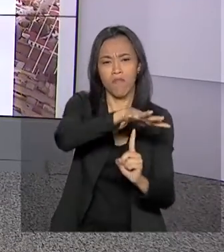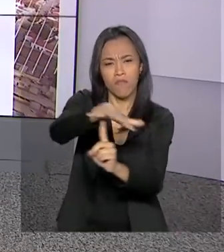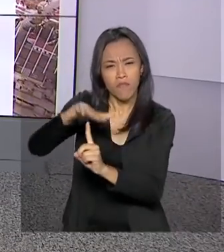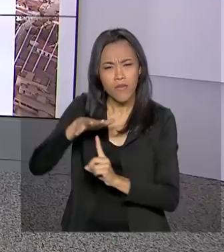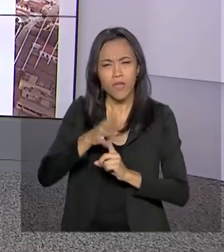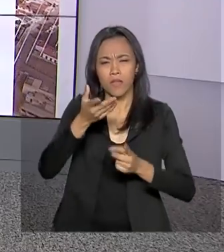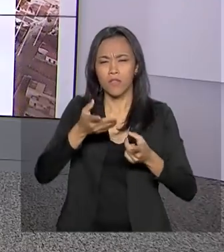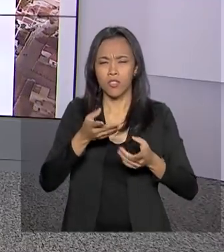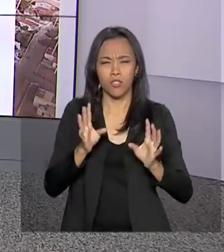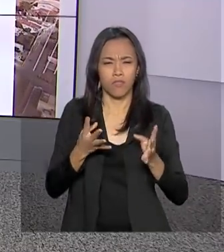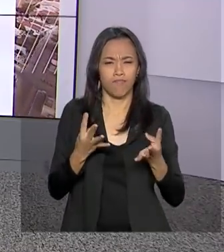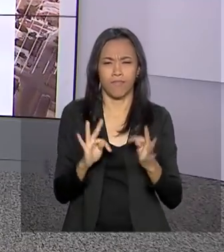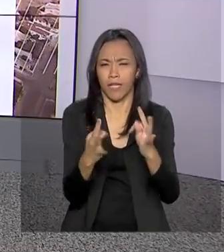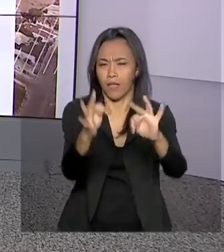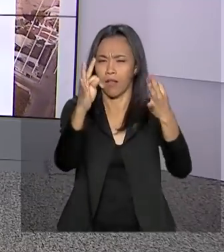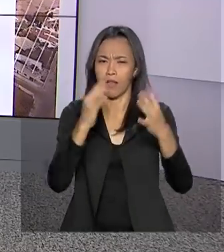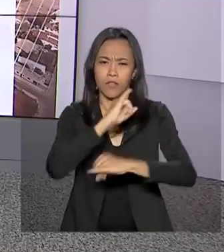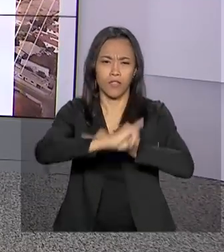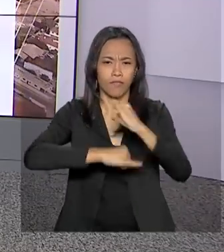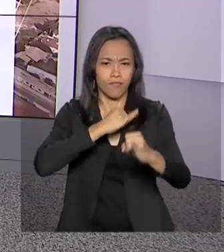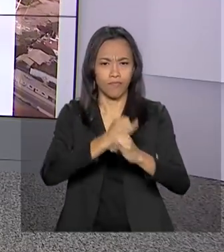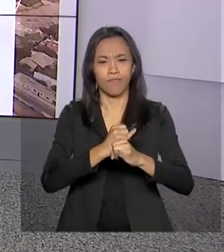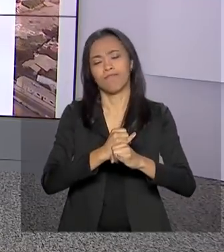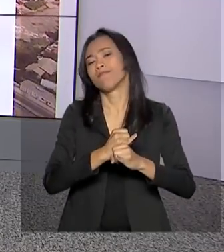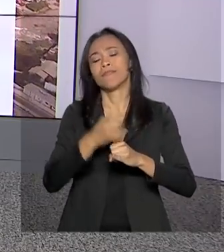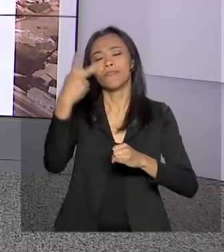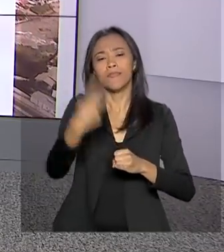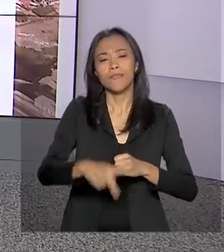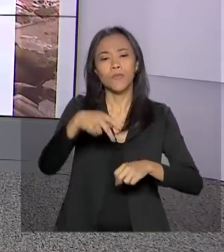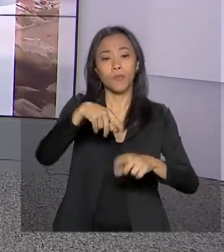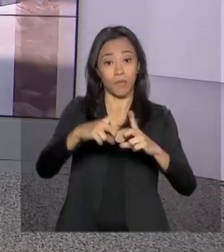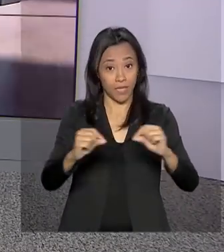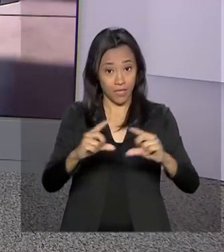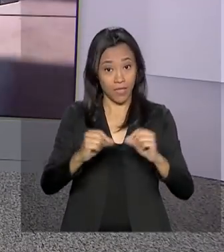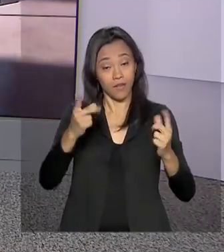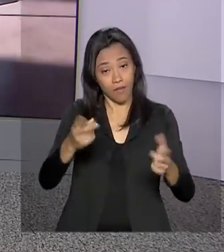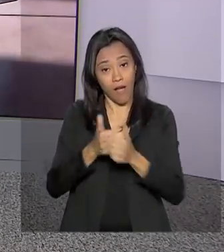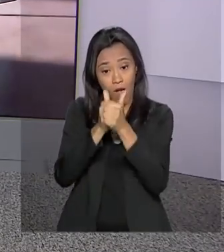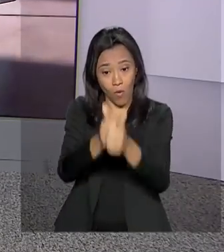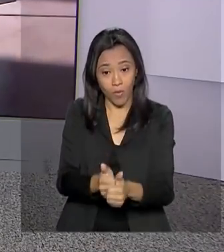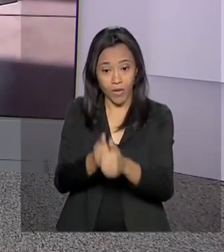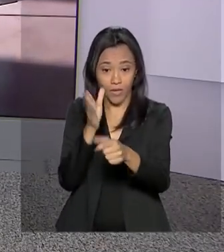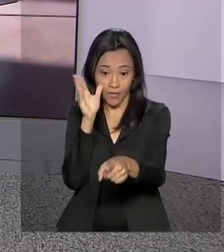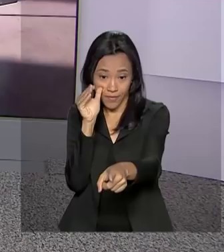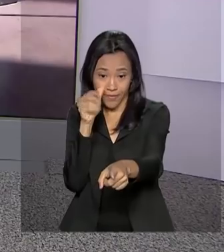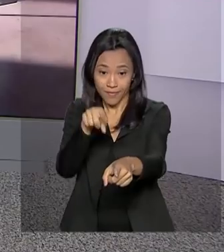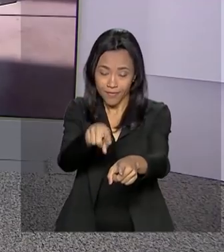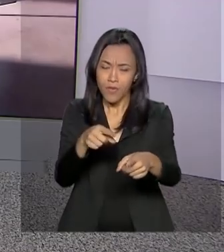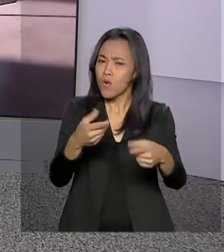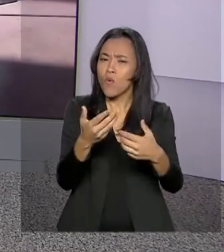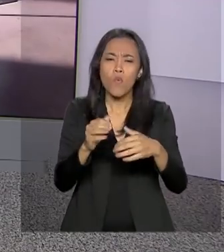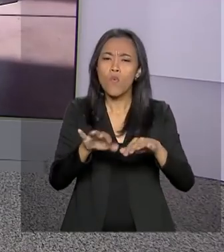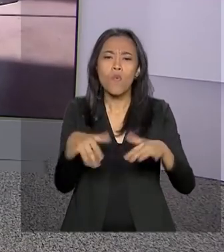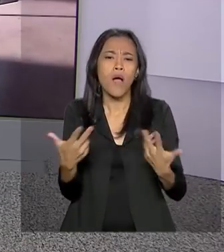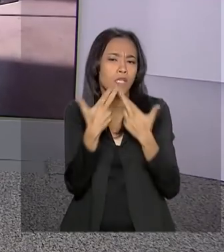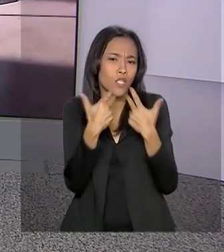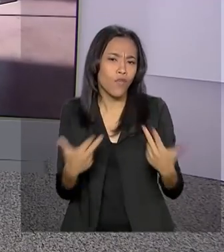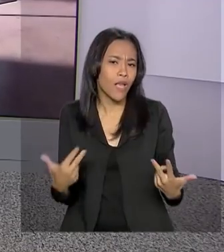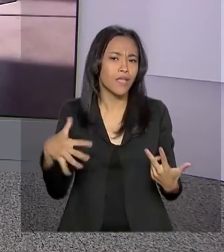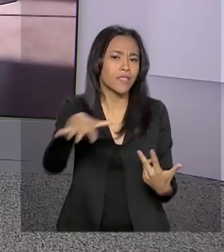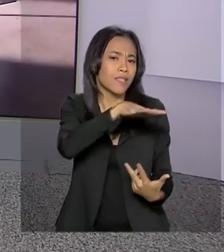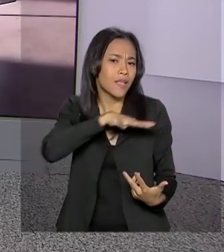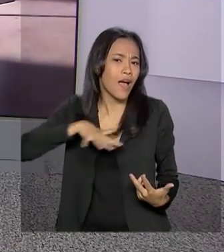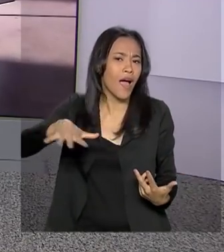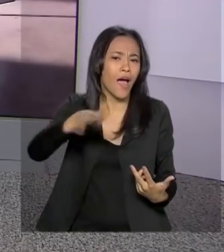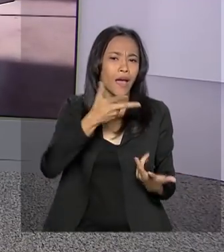eventos de internet e tecnologia do país. Quem está lá acompanhando tudo de perto é a nossa repórter Selma Dias. Oi, Selma, quais são as novidades desse mundo